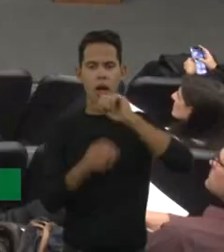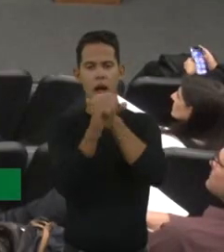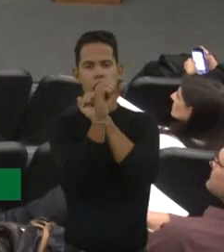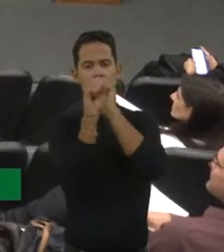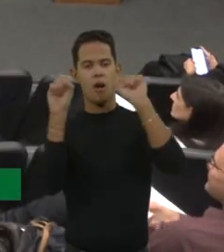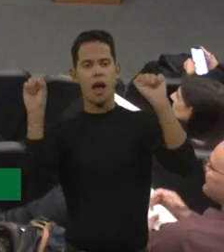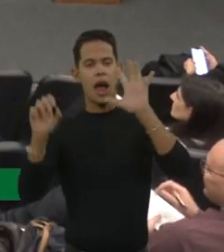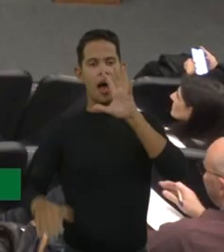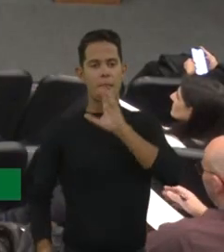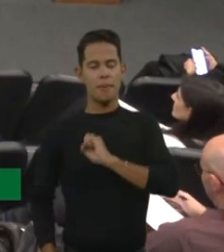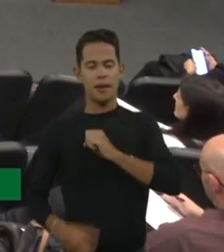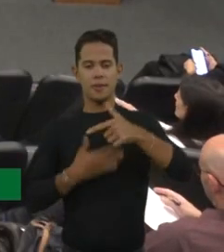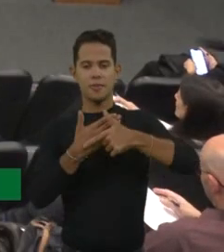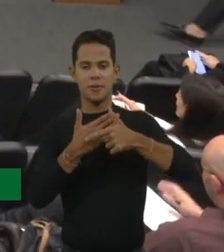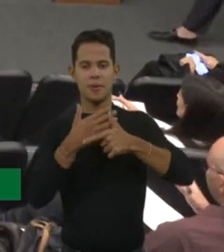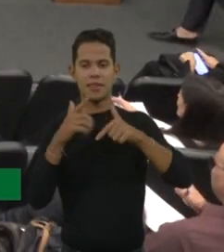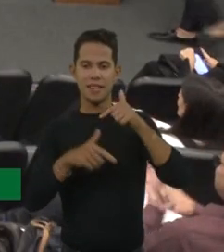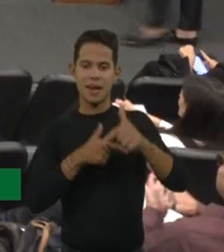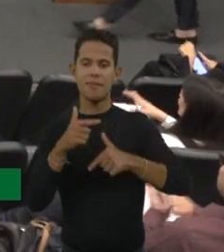certo. Tá bom? Obrigada.